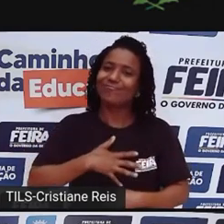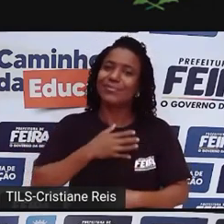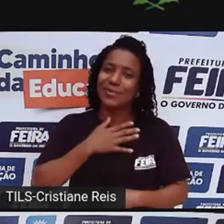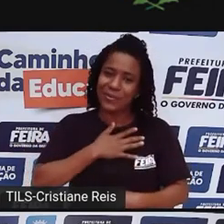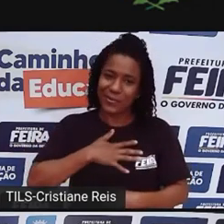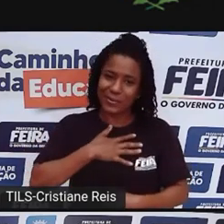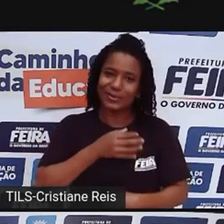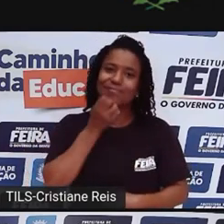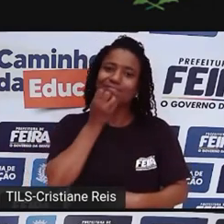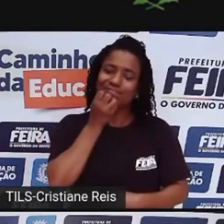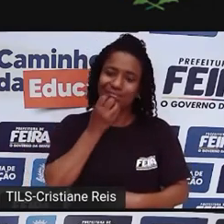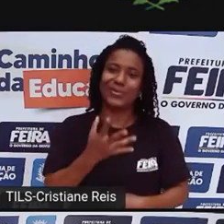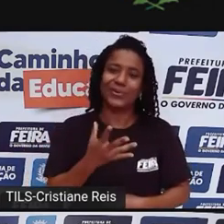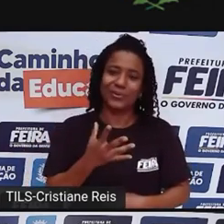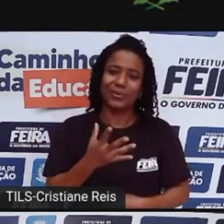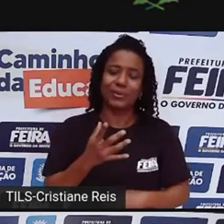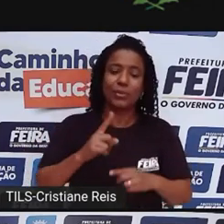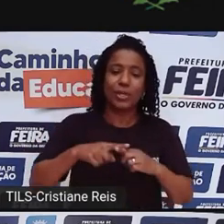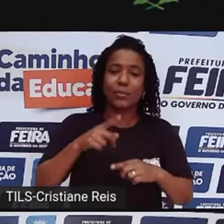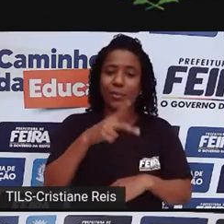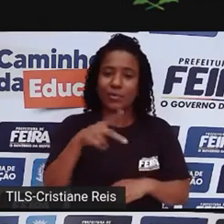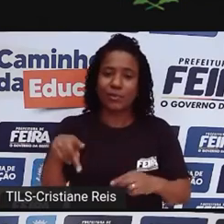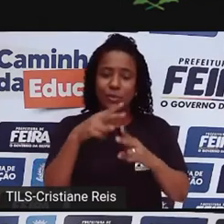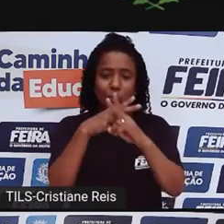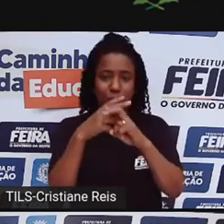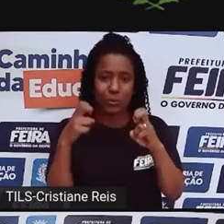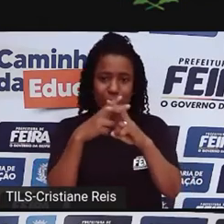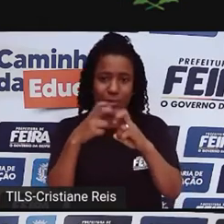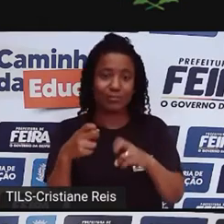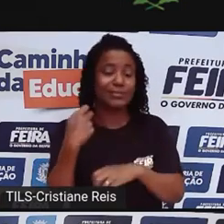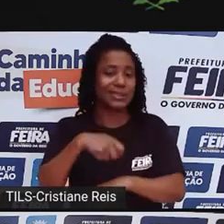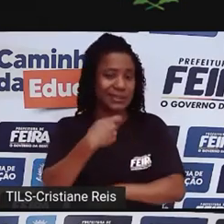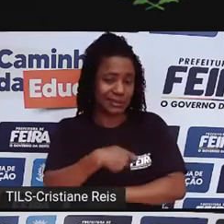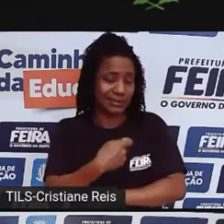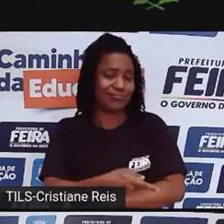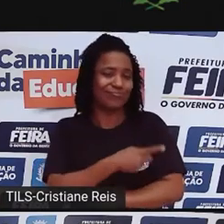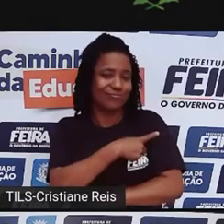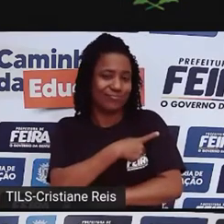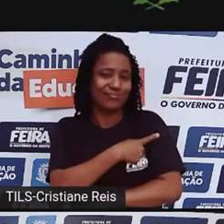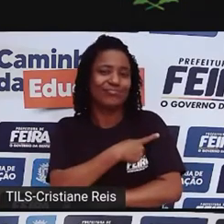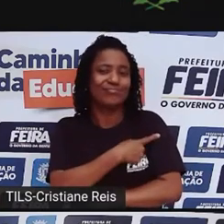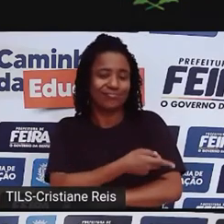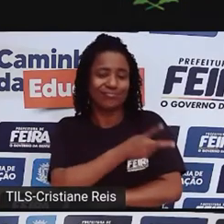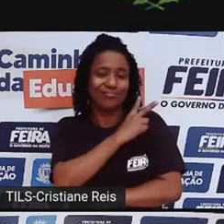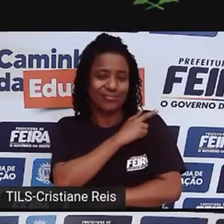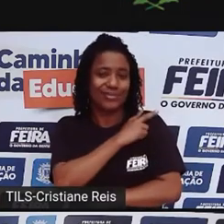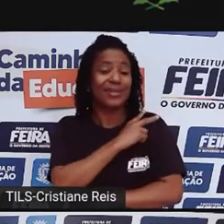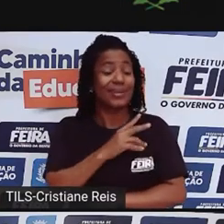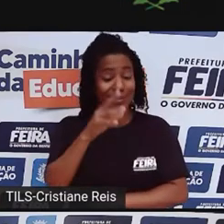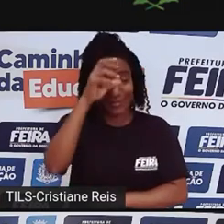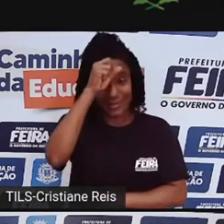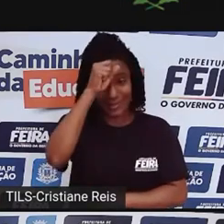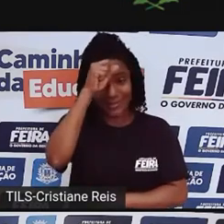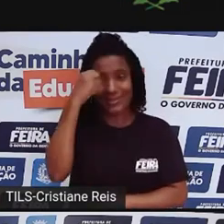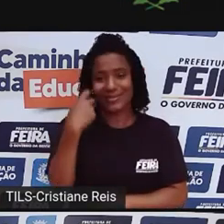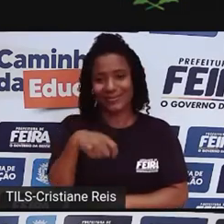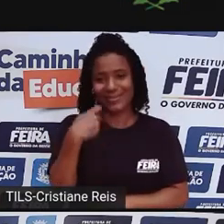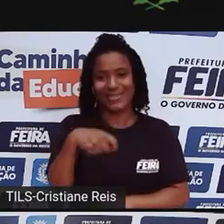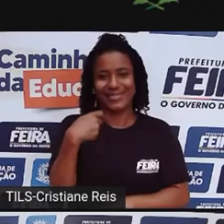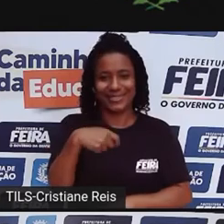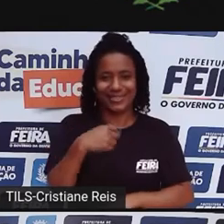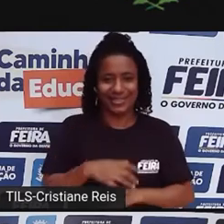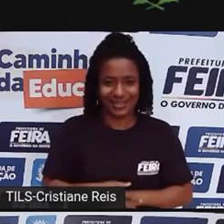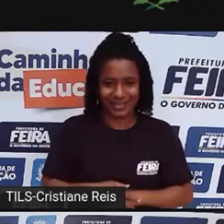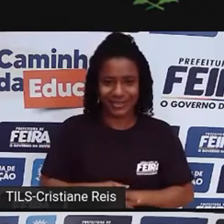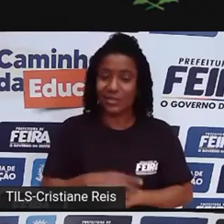ter passado, ter experiência na educação básica para poder entender o que significa a educação básica, sobretudo professores que formam